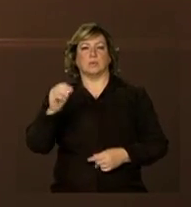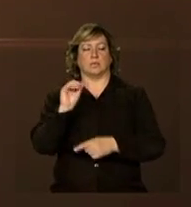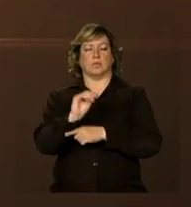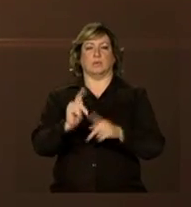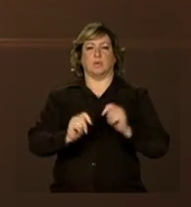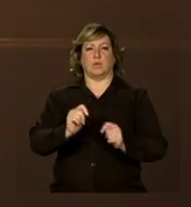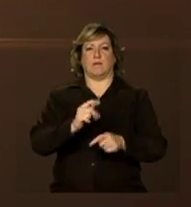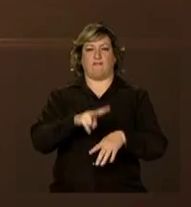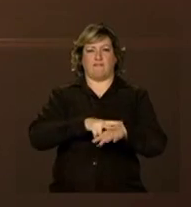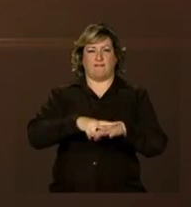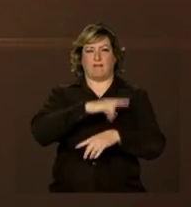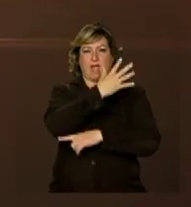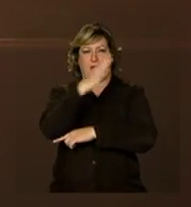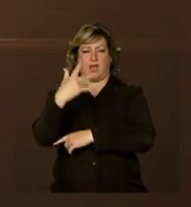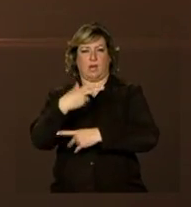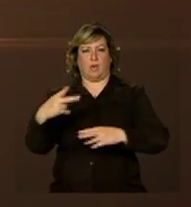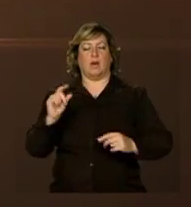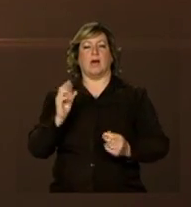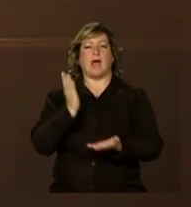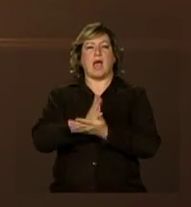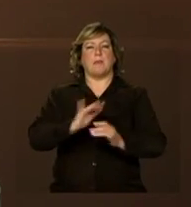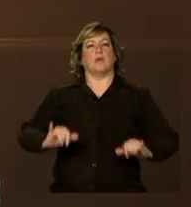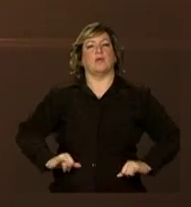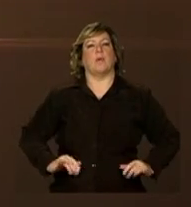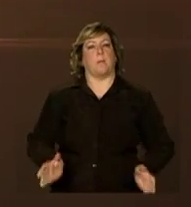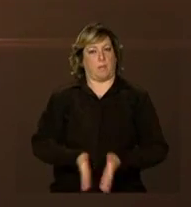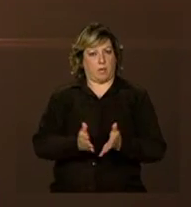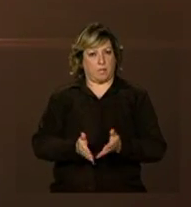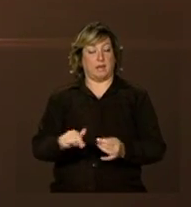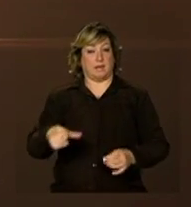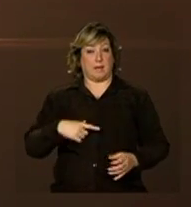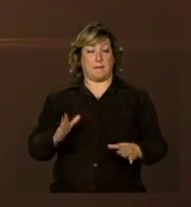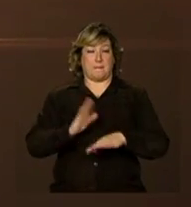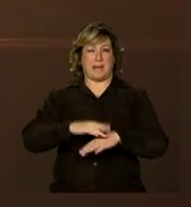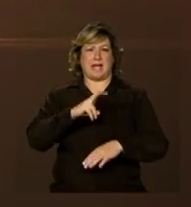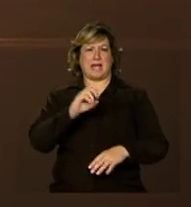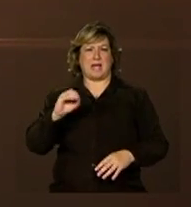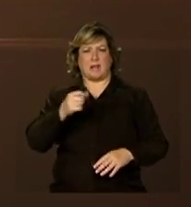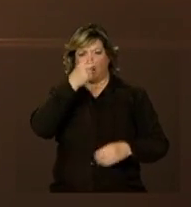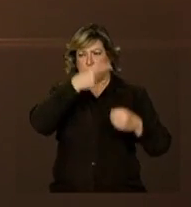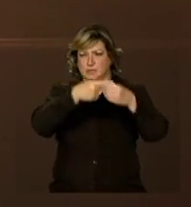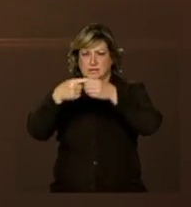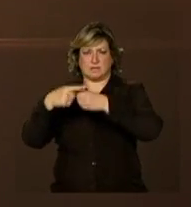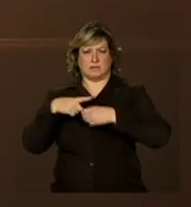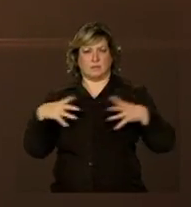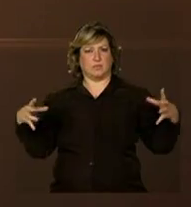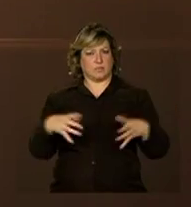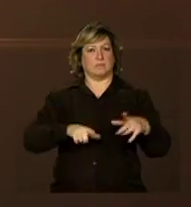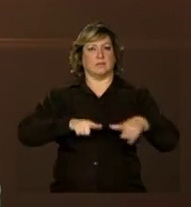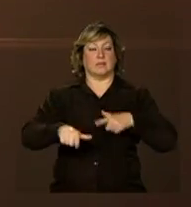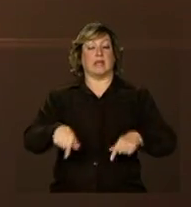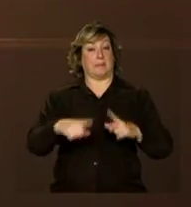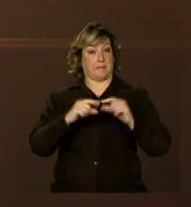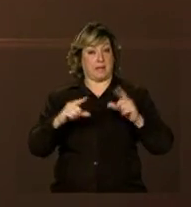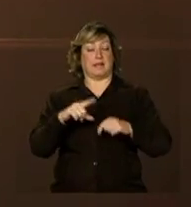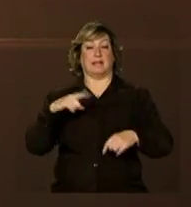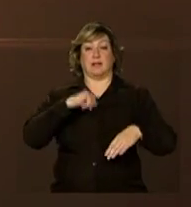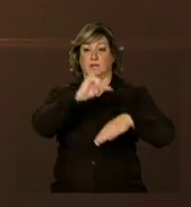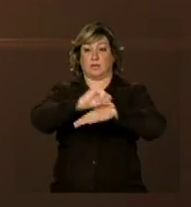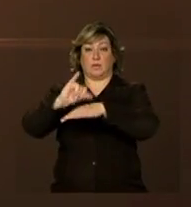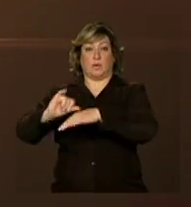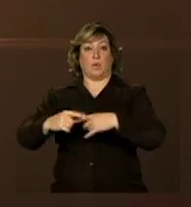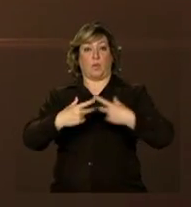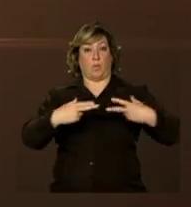Erradicação da Pobreza. Há atividades em mais de 500 municípios. Em Brasília, espaços temáticos e exposições